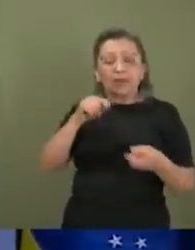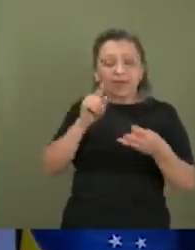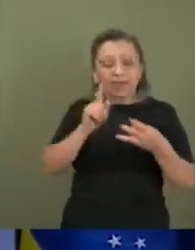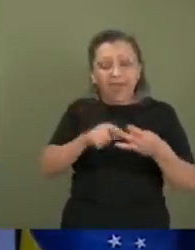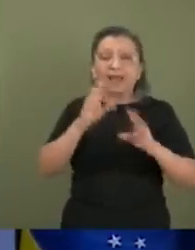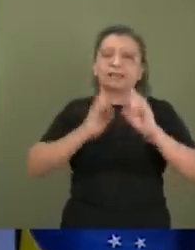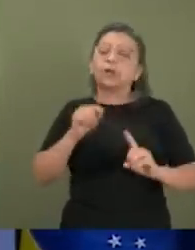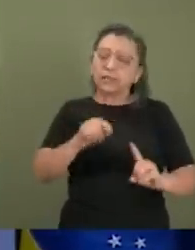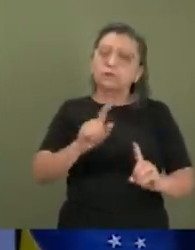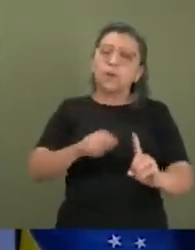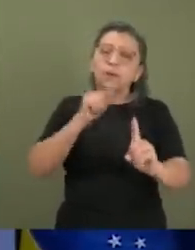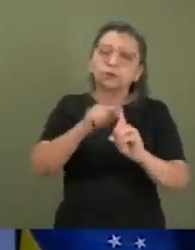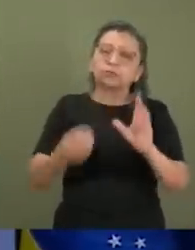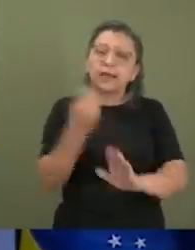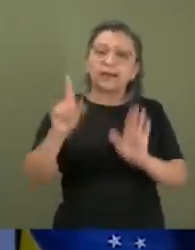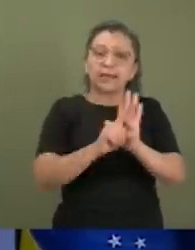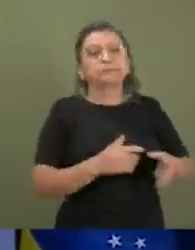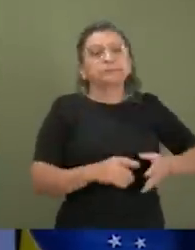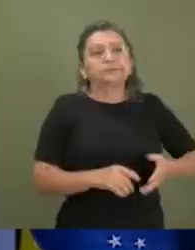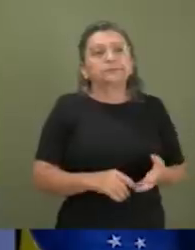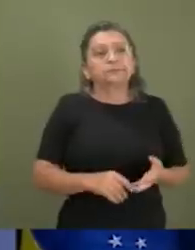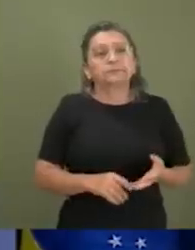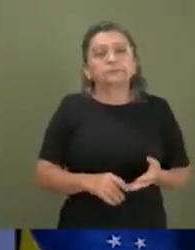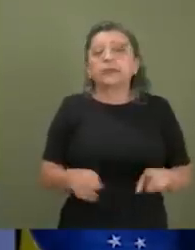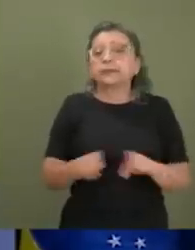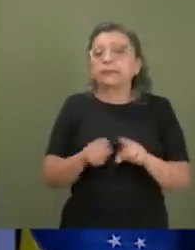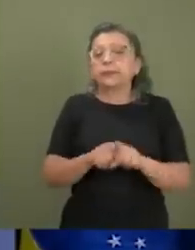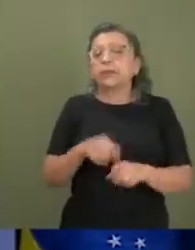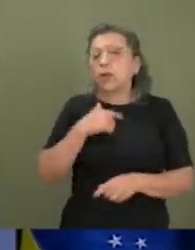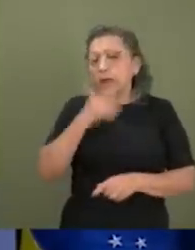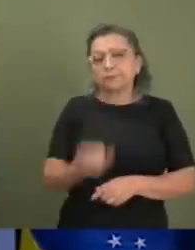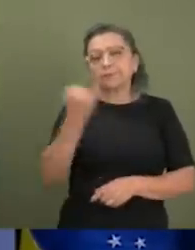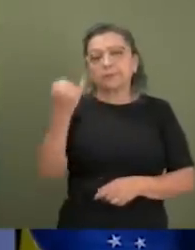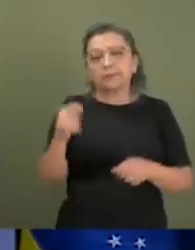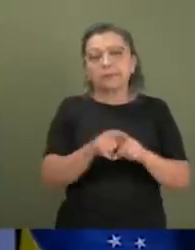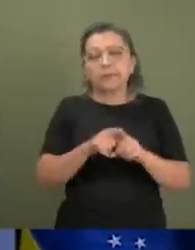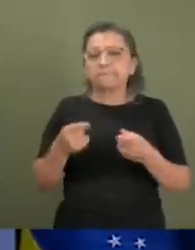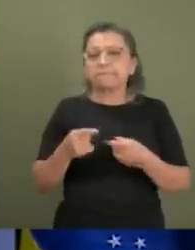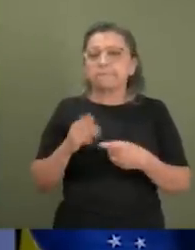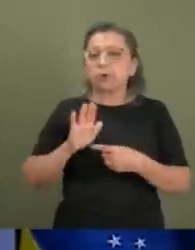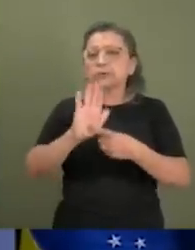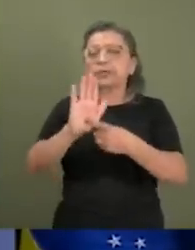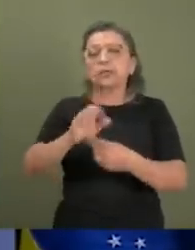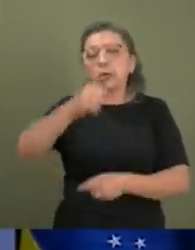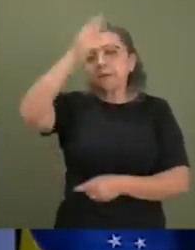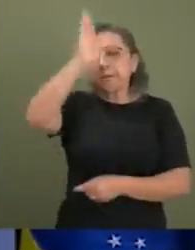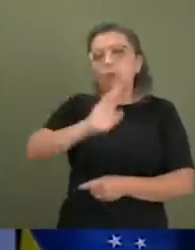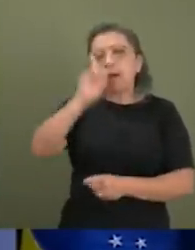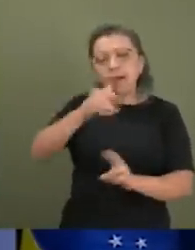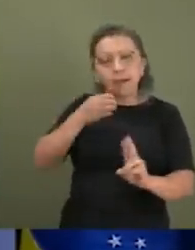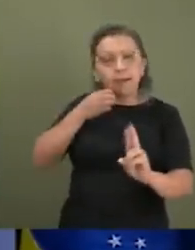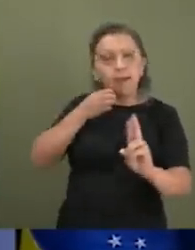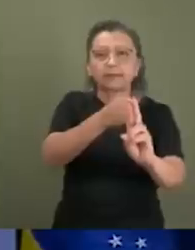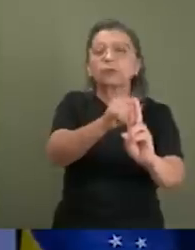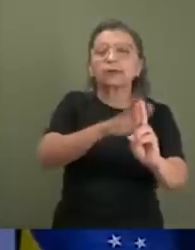espírito da lei que eu apresentei. Muito bem. Além disso, eu acho muito importante ressaltar que o Brasil é referência em